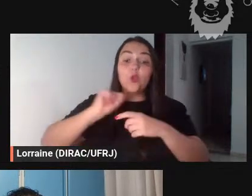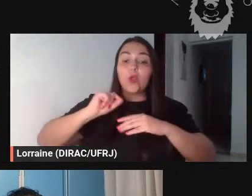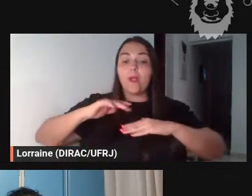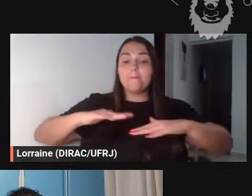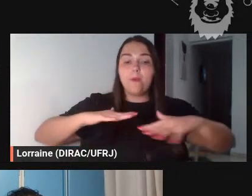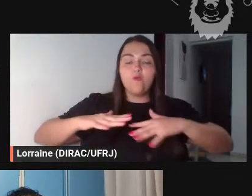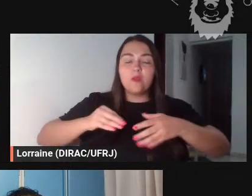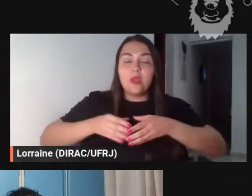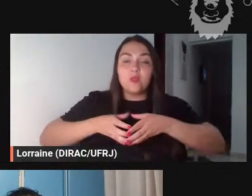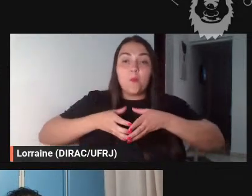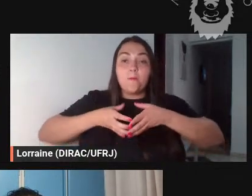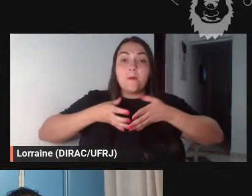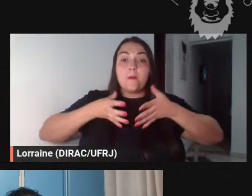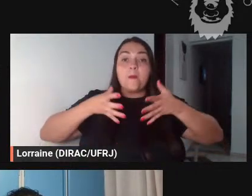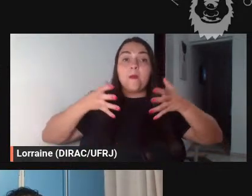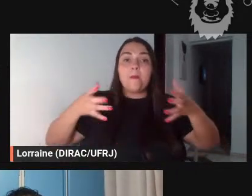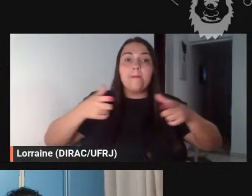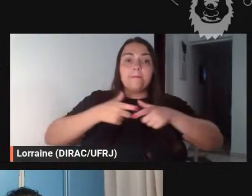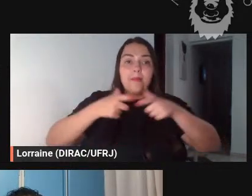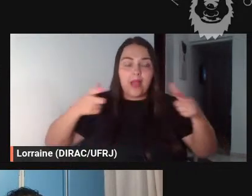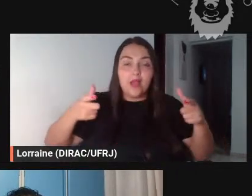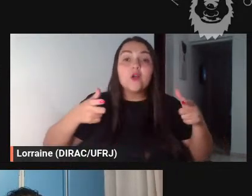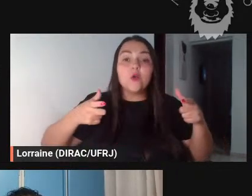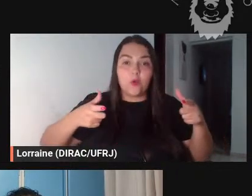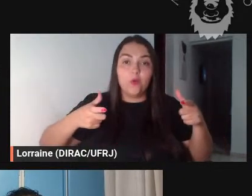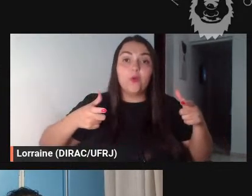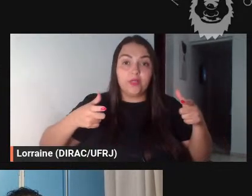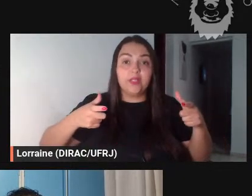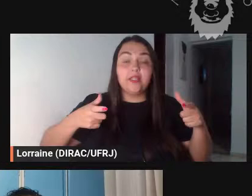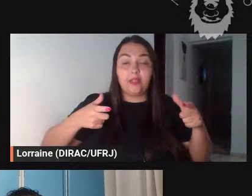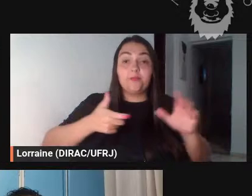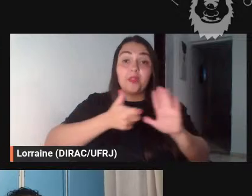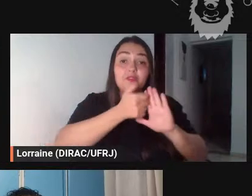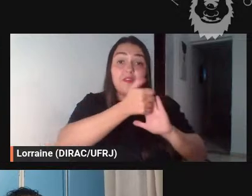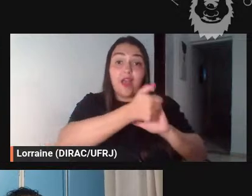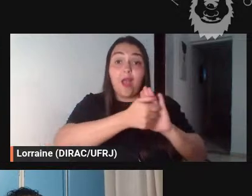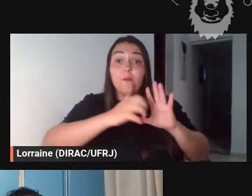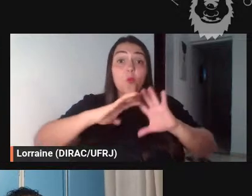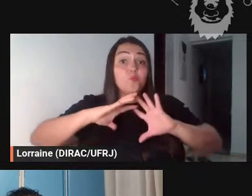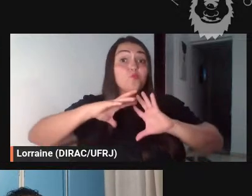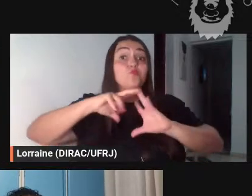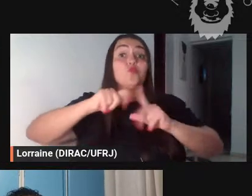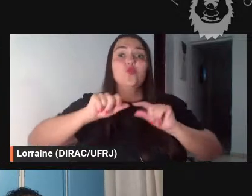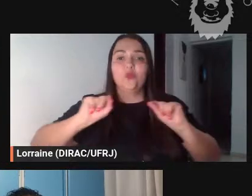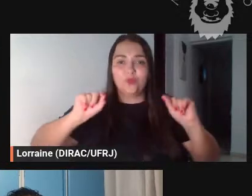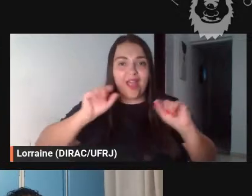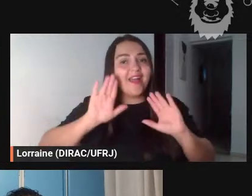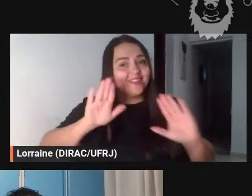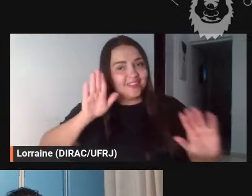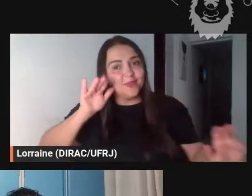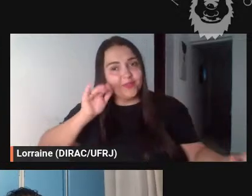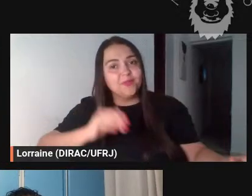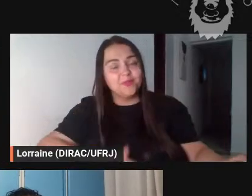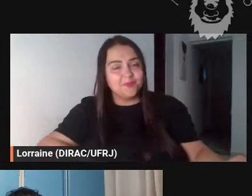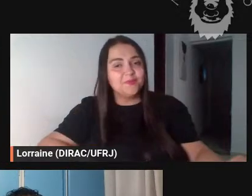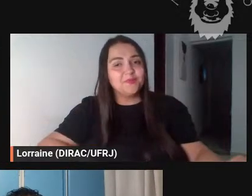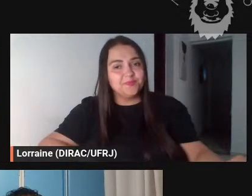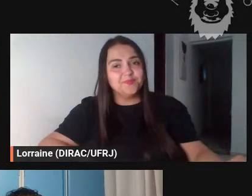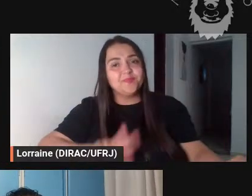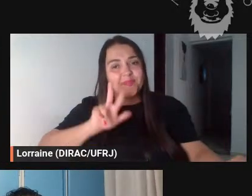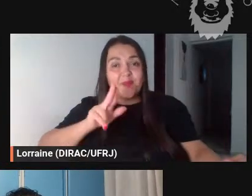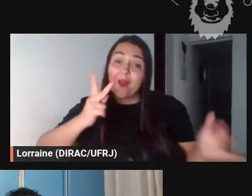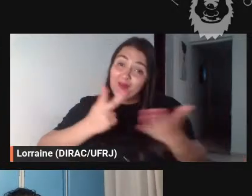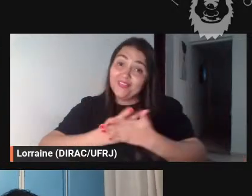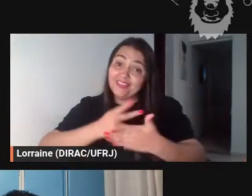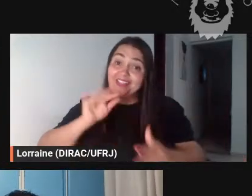expansão das fábulas pelo pelo mundo tá é curioso isso que é bem essa que tá aqui a Fedro